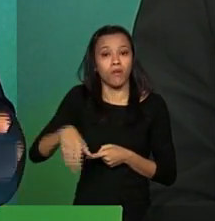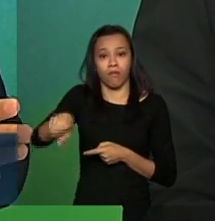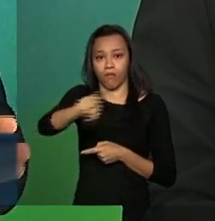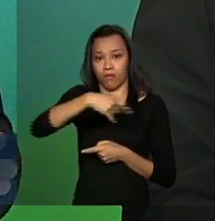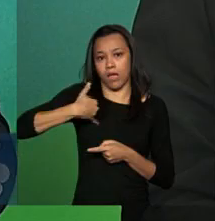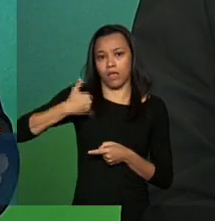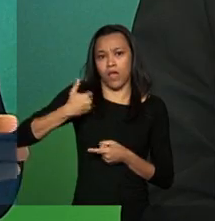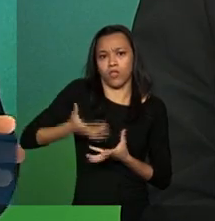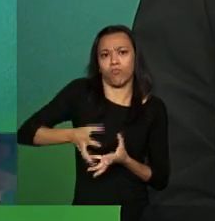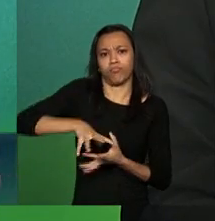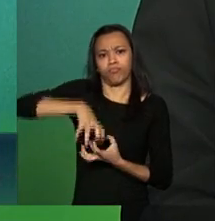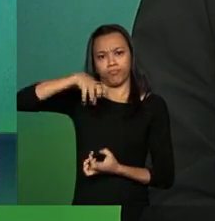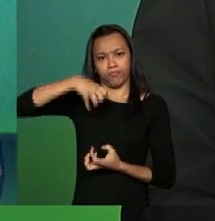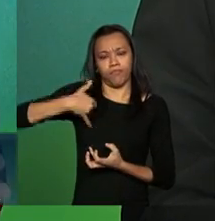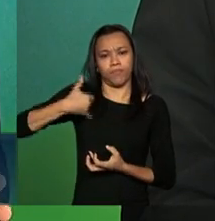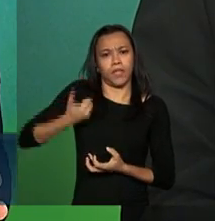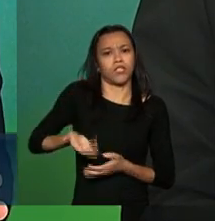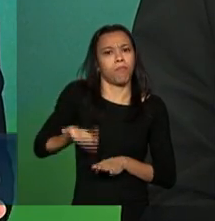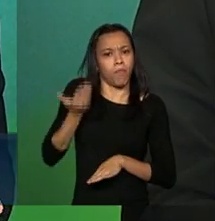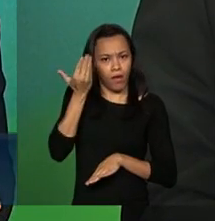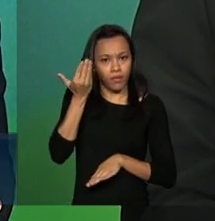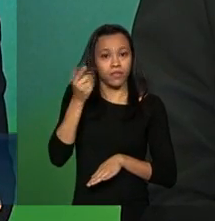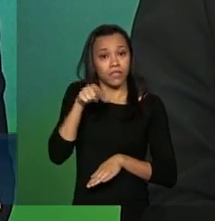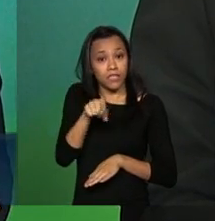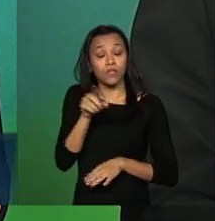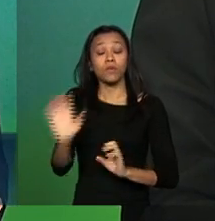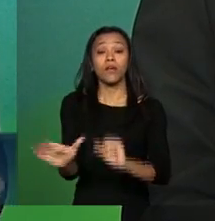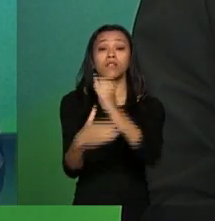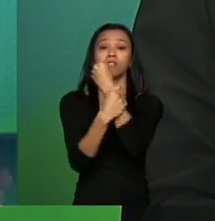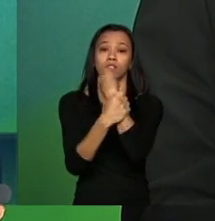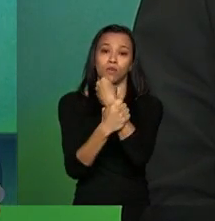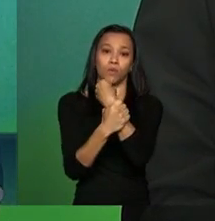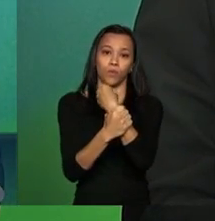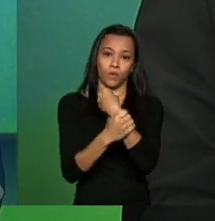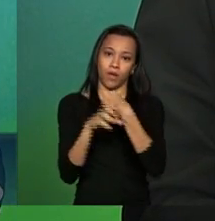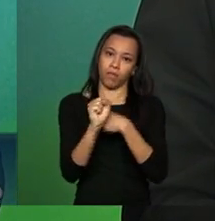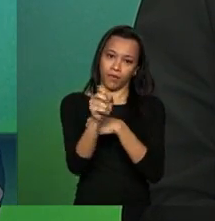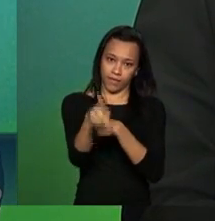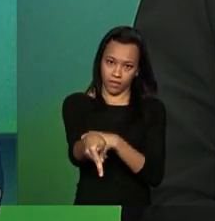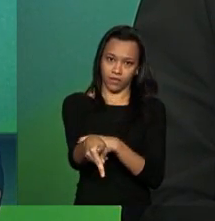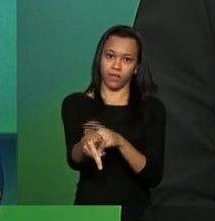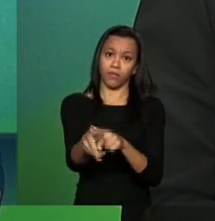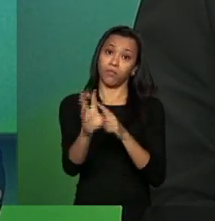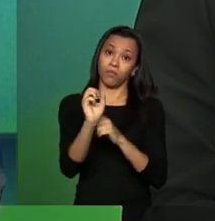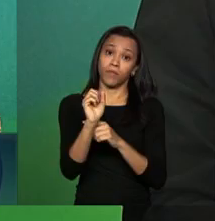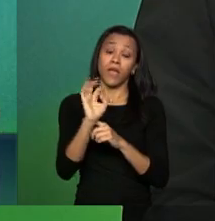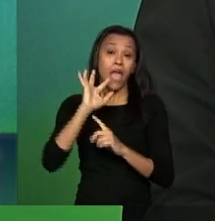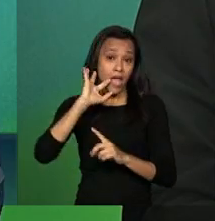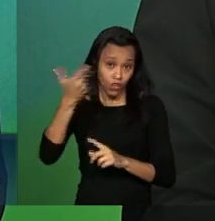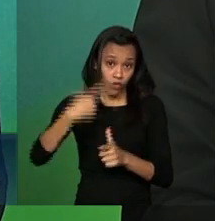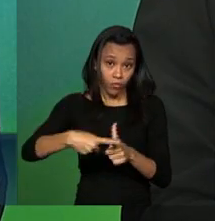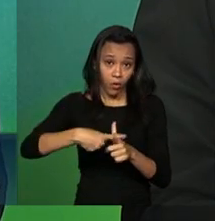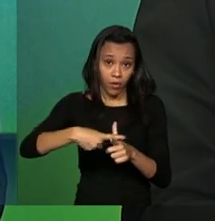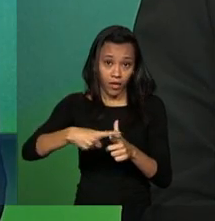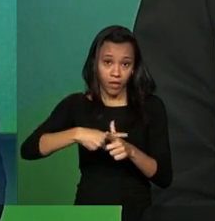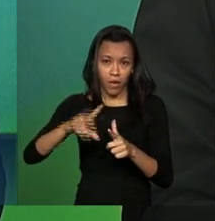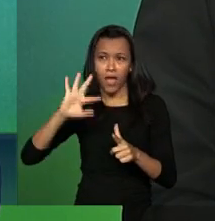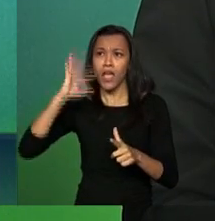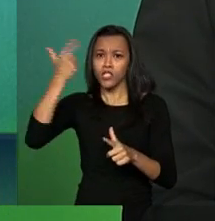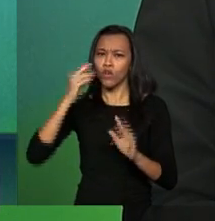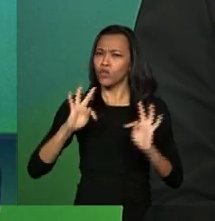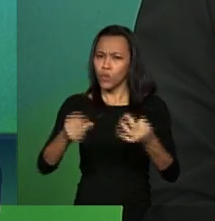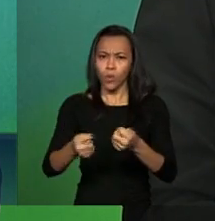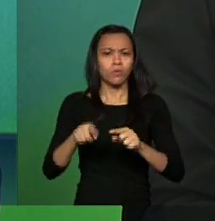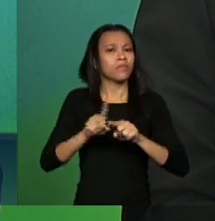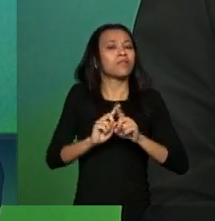algum caráter de sustentabilidade na Previdência. Resolve o problema da Previdência? Resolve todos os desafios?